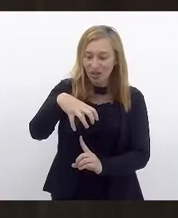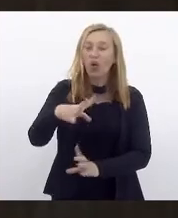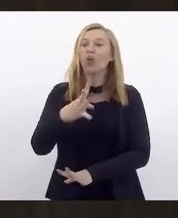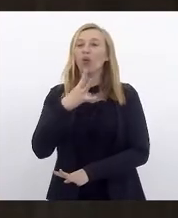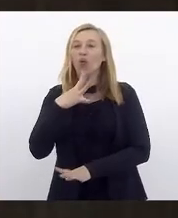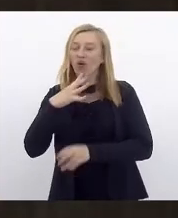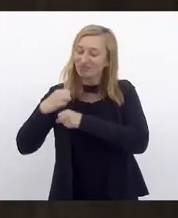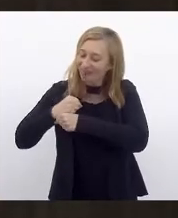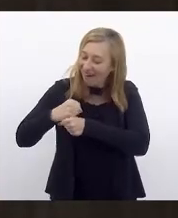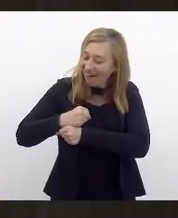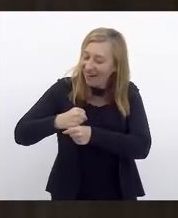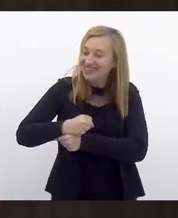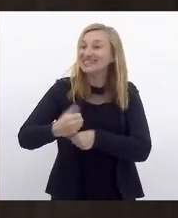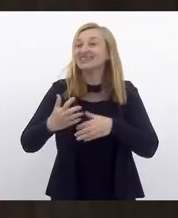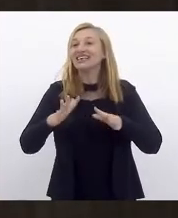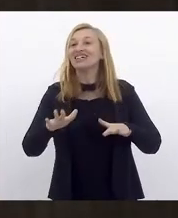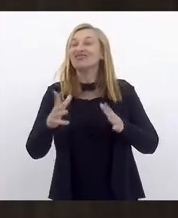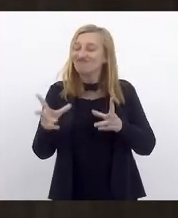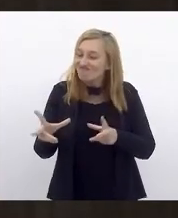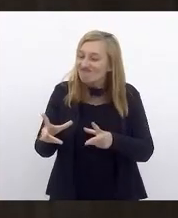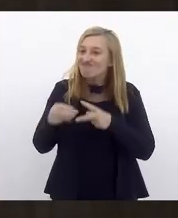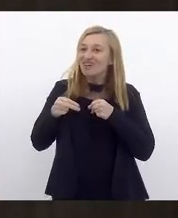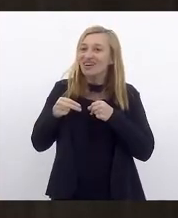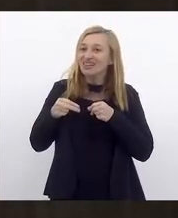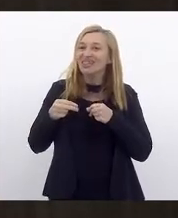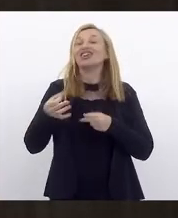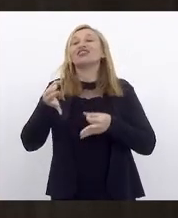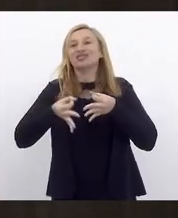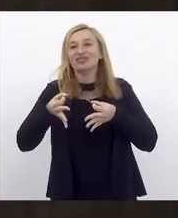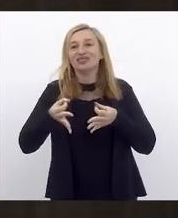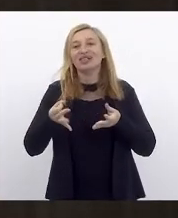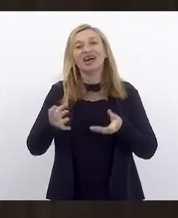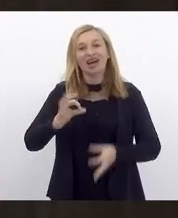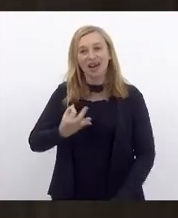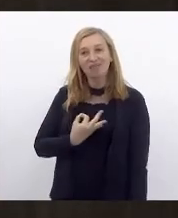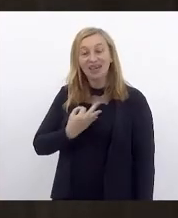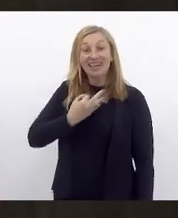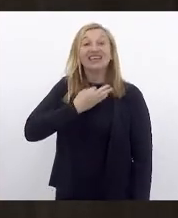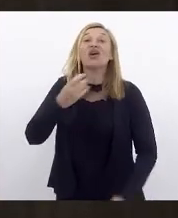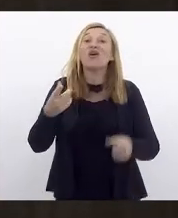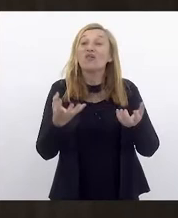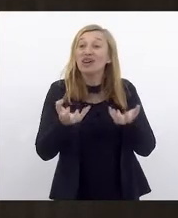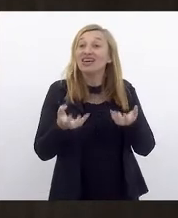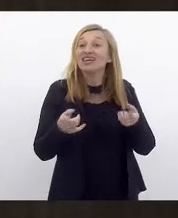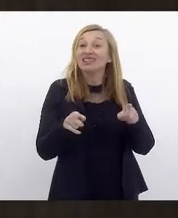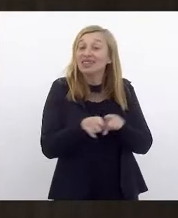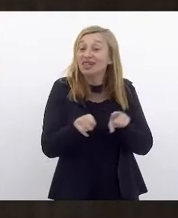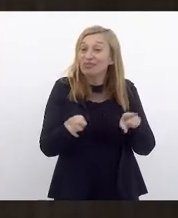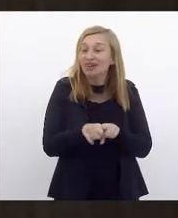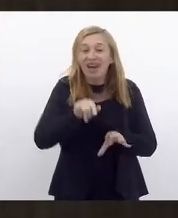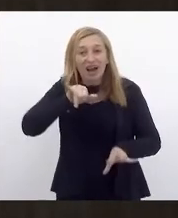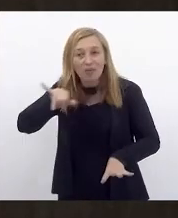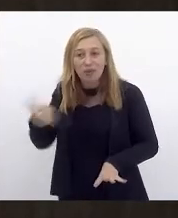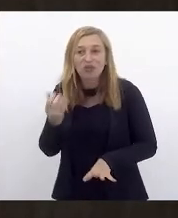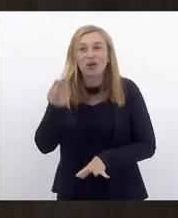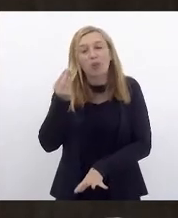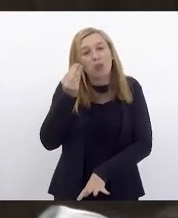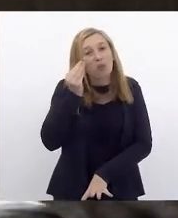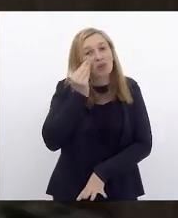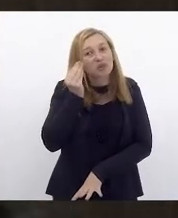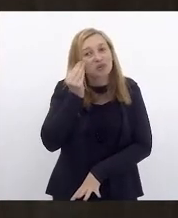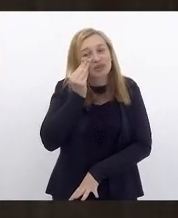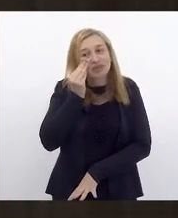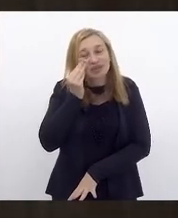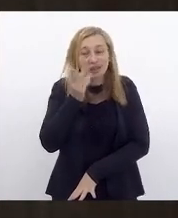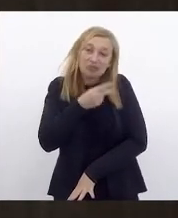ele há anos. Então, assim, merecedor, faz jus dessa medalha. E eu queria também aproveitar a oportunidade,